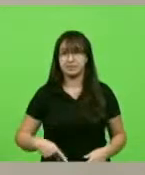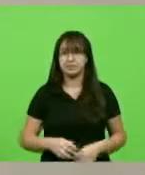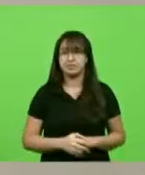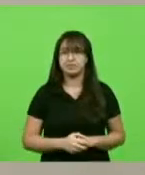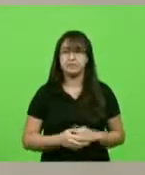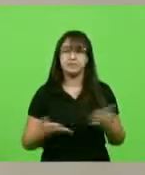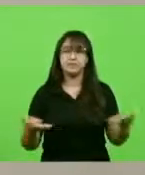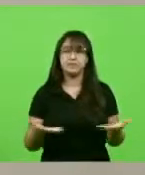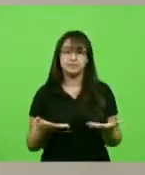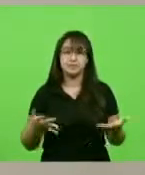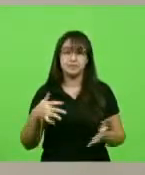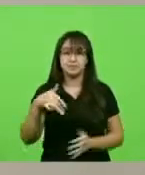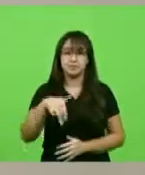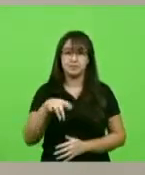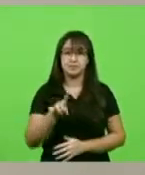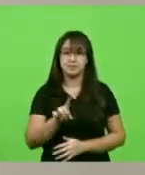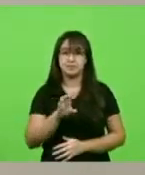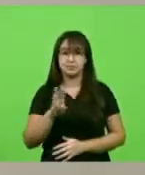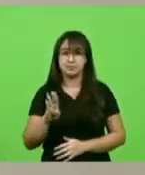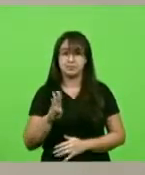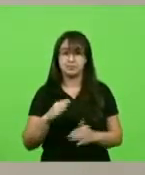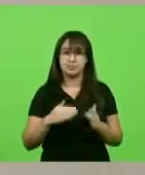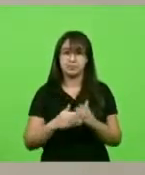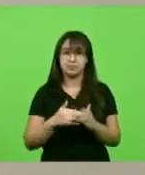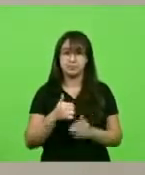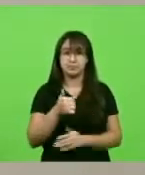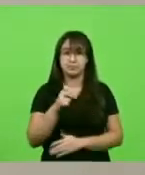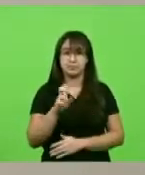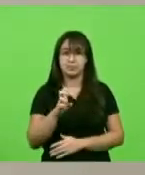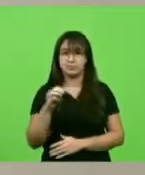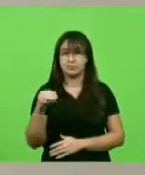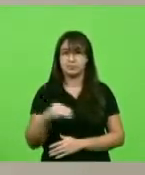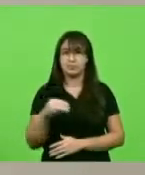pertence ao MDB, tempo de 15 minutos. Senhor presidente,